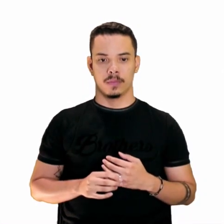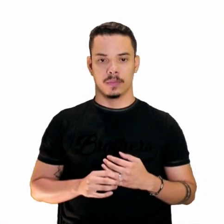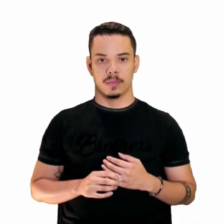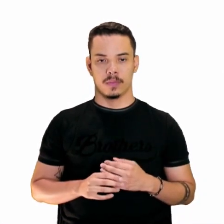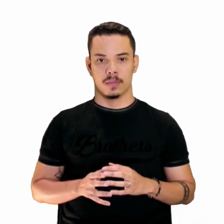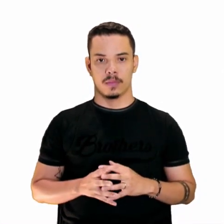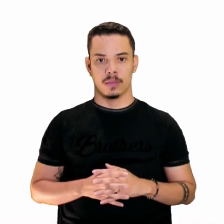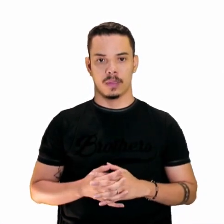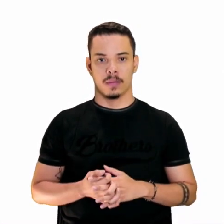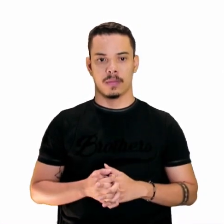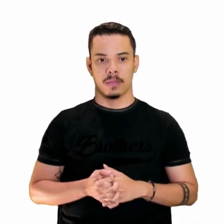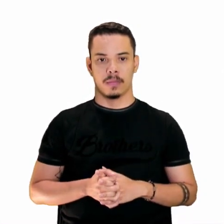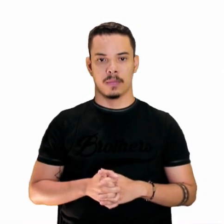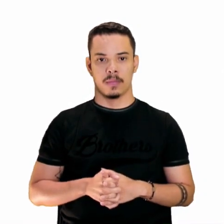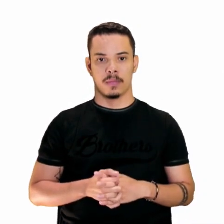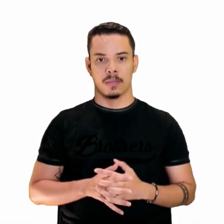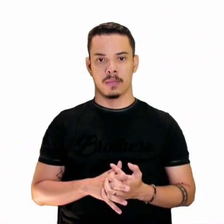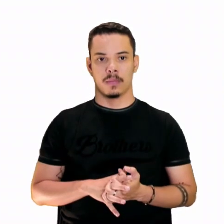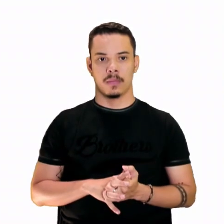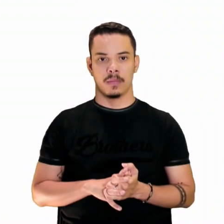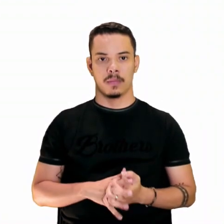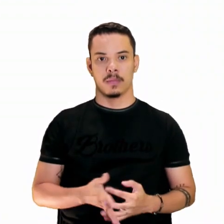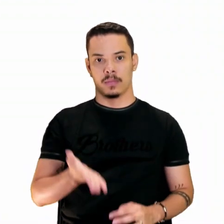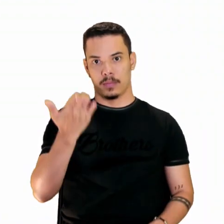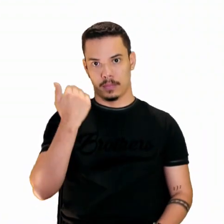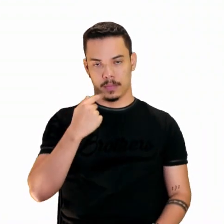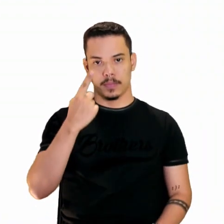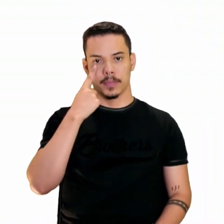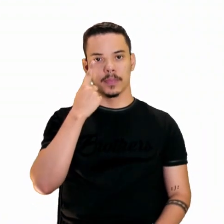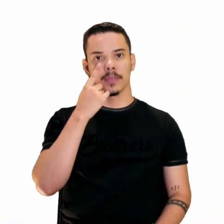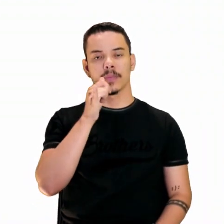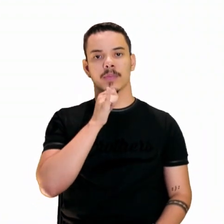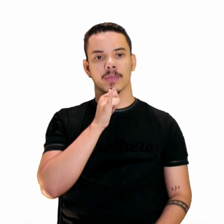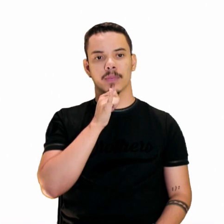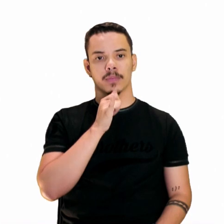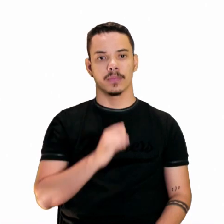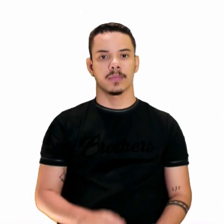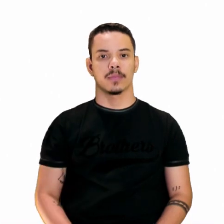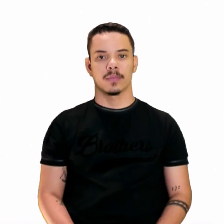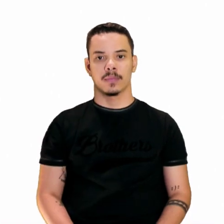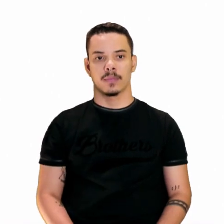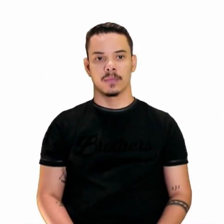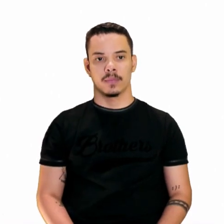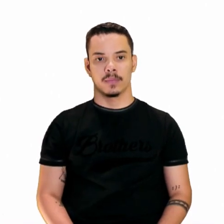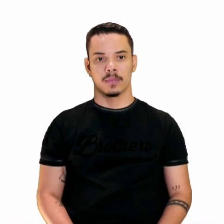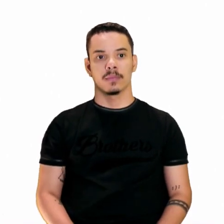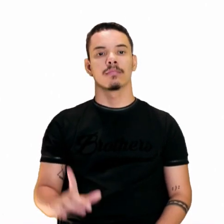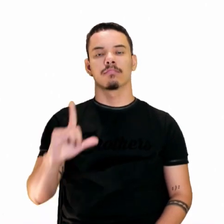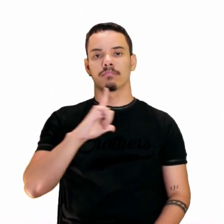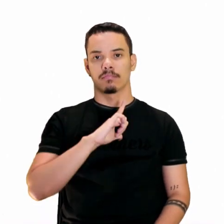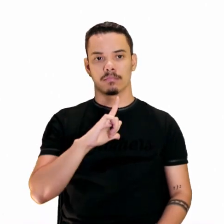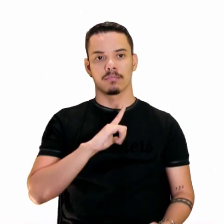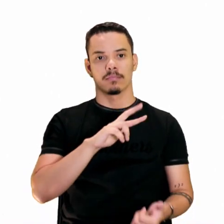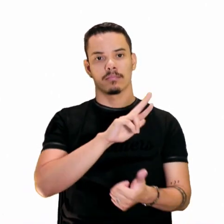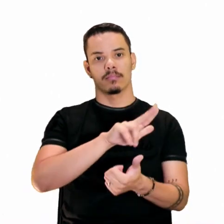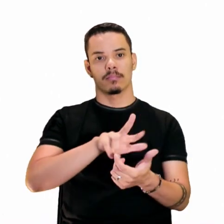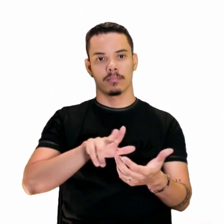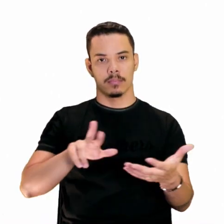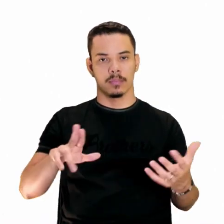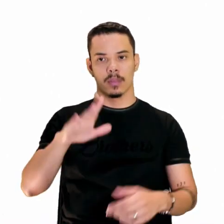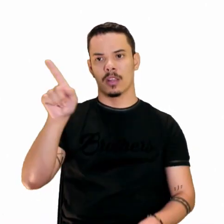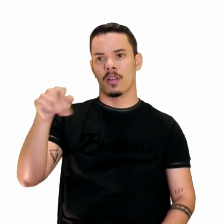Então, assim, olha só. Vamos lá. De olho nos exemplos. Aqui é a paródia da nossa